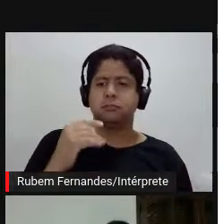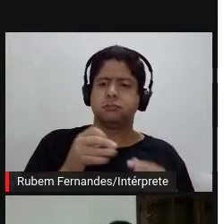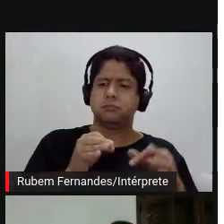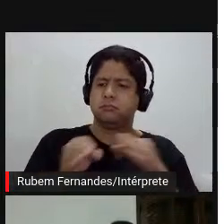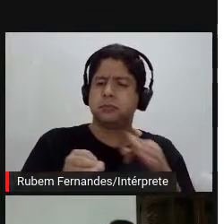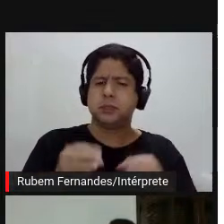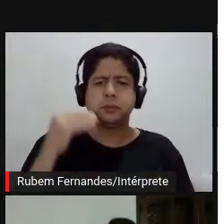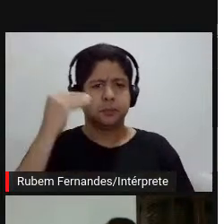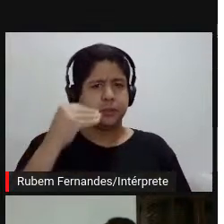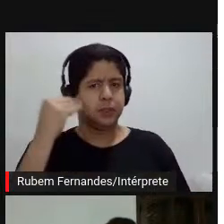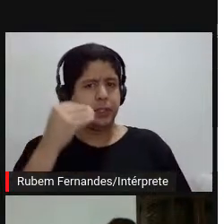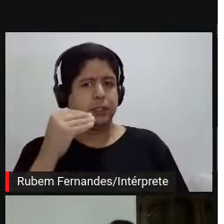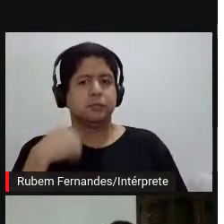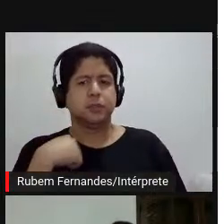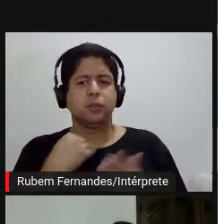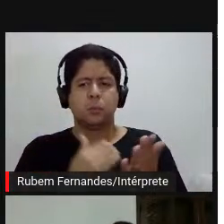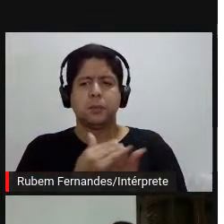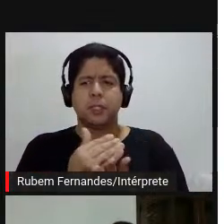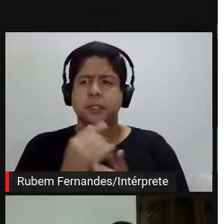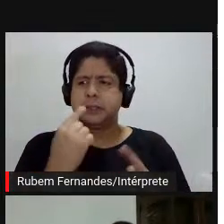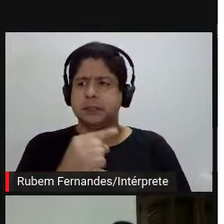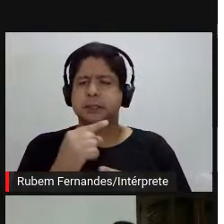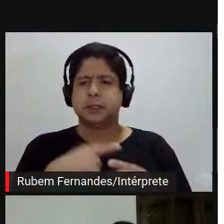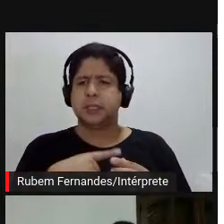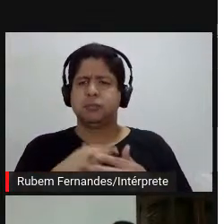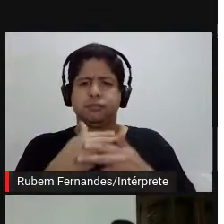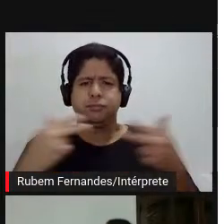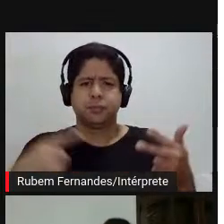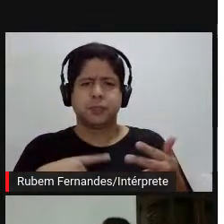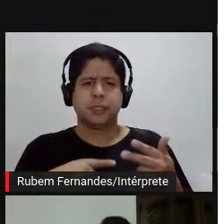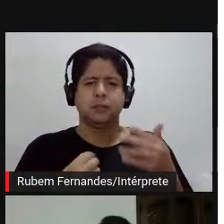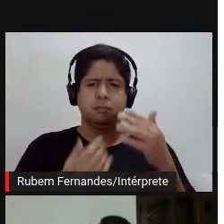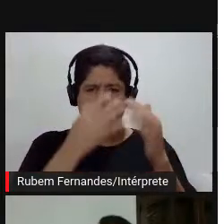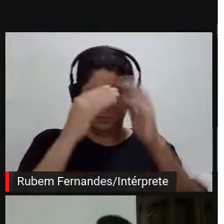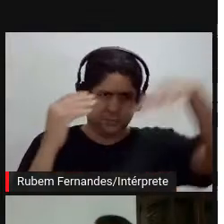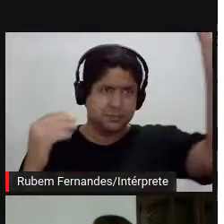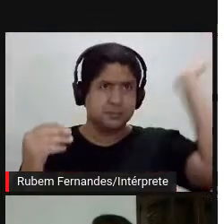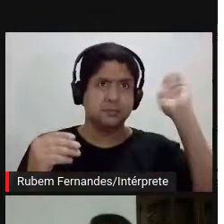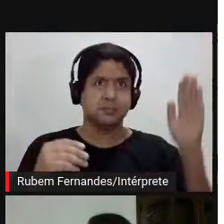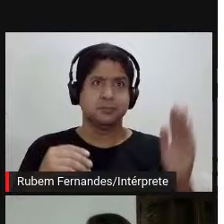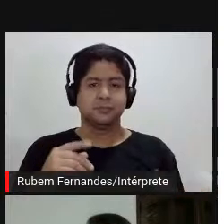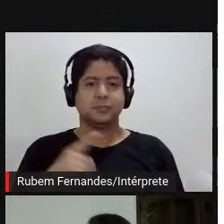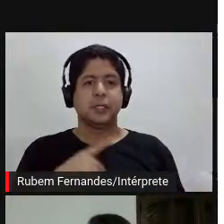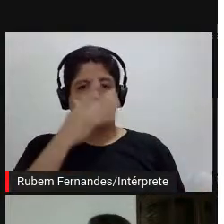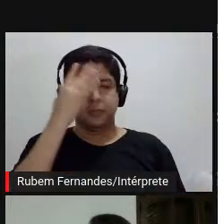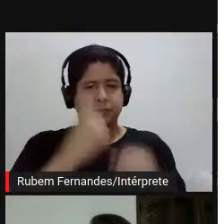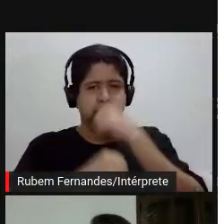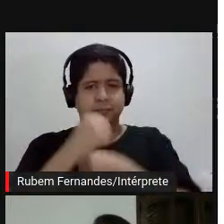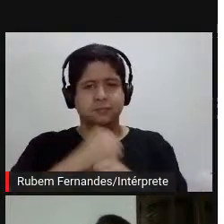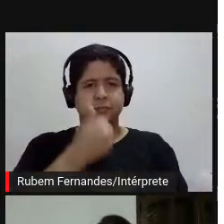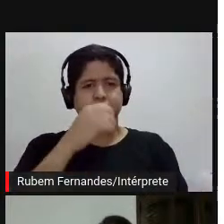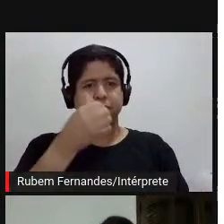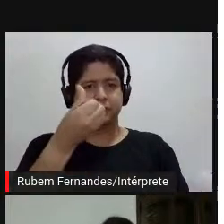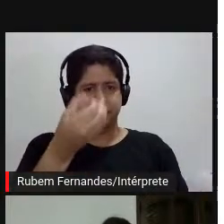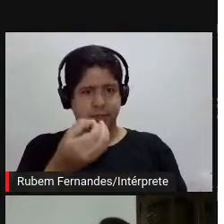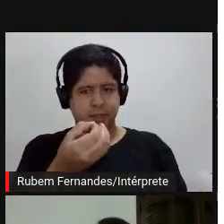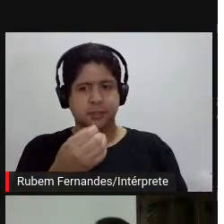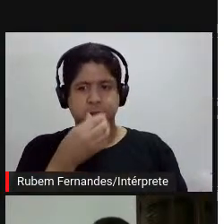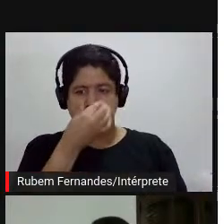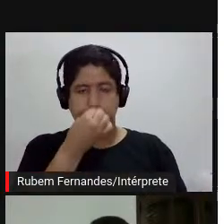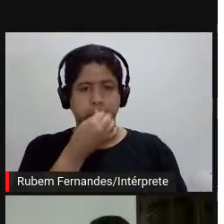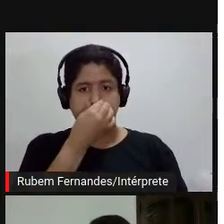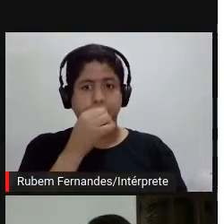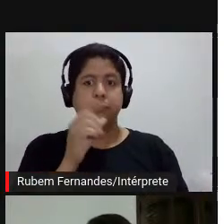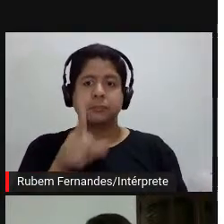inquietação, especialmente com as obras de artistas experimentais dos anos 60, e depois dei